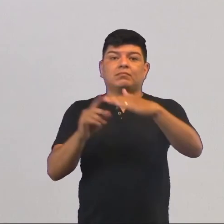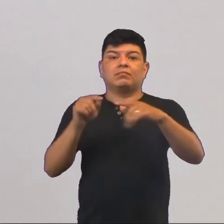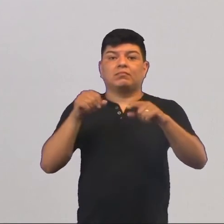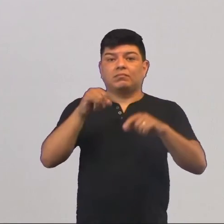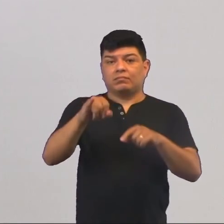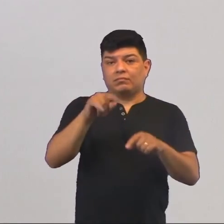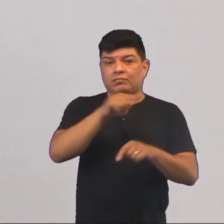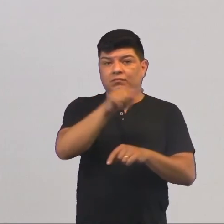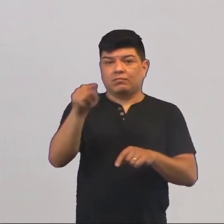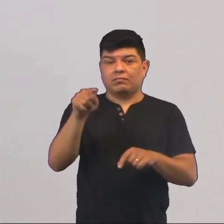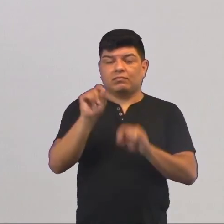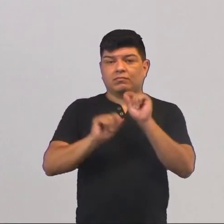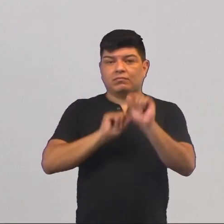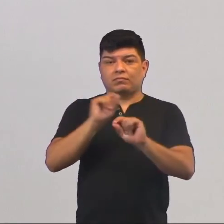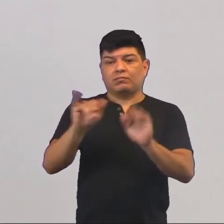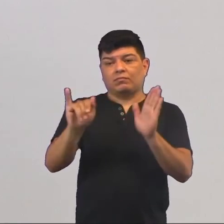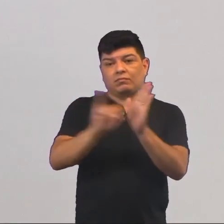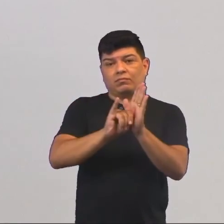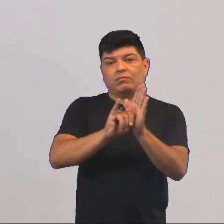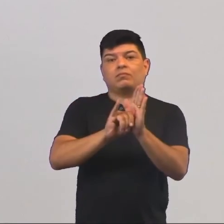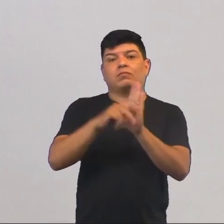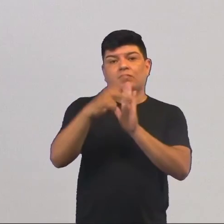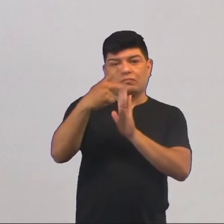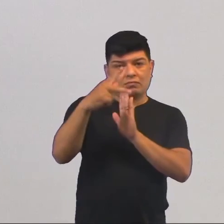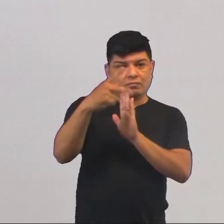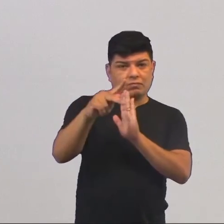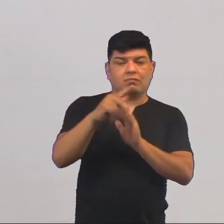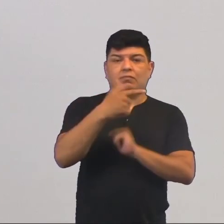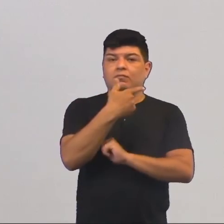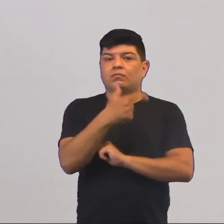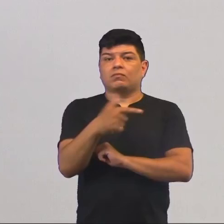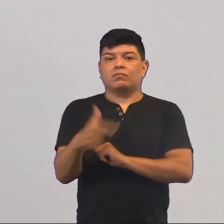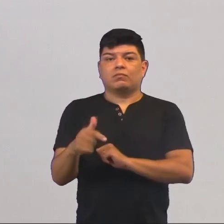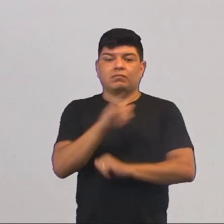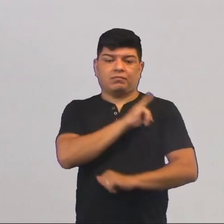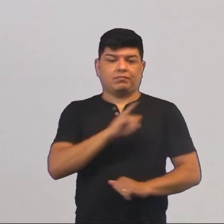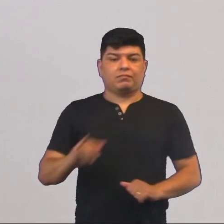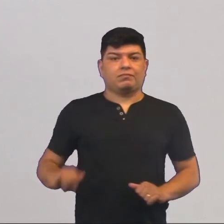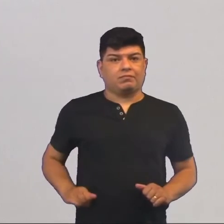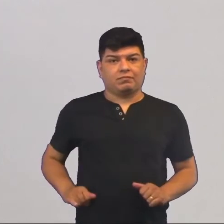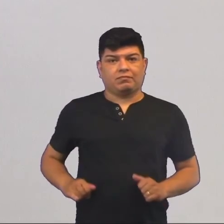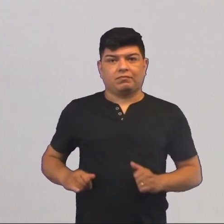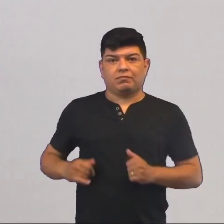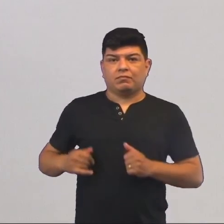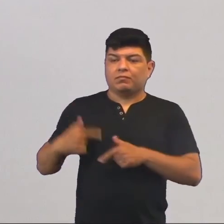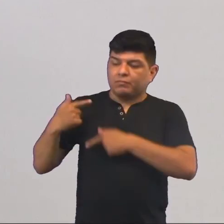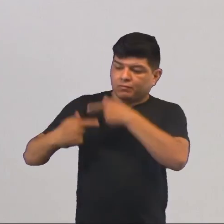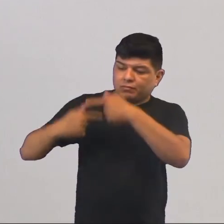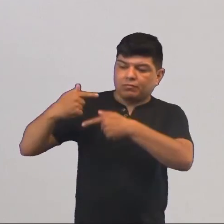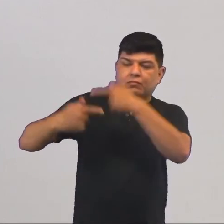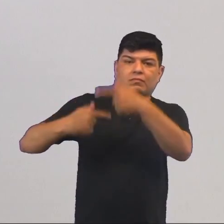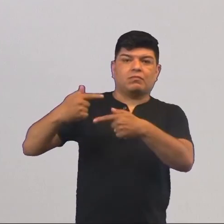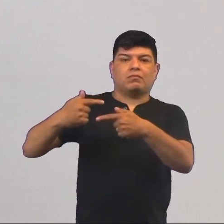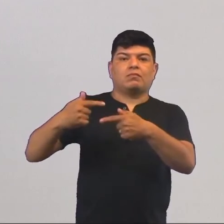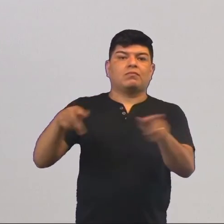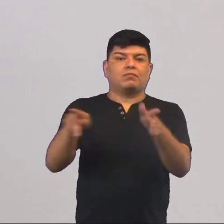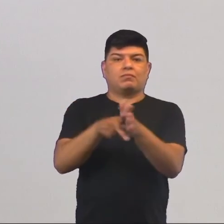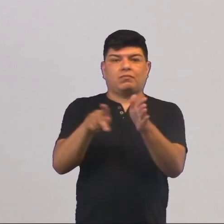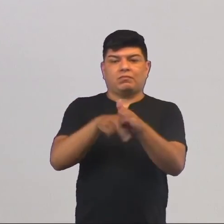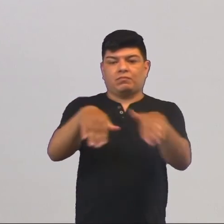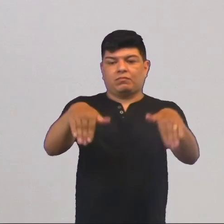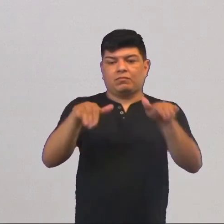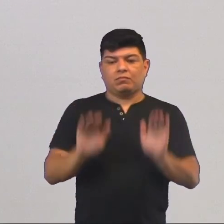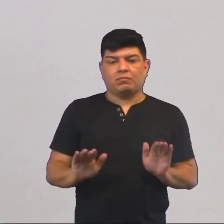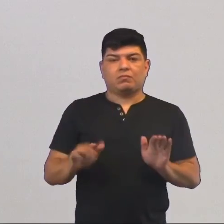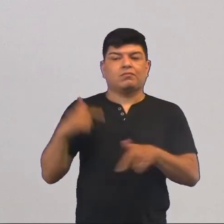constrói uma identidade sua, você tem aí um império que é perpetuado pelo herdeiro do trono